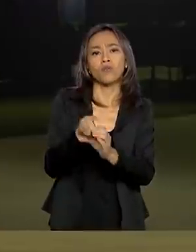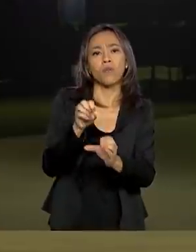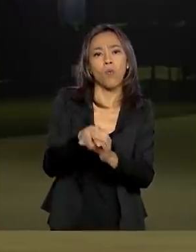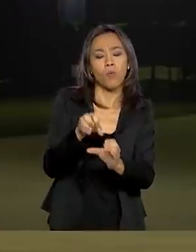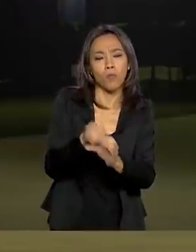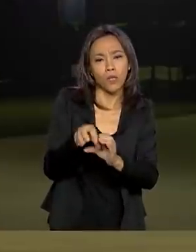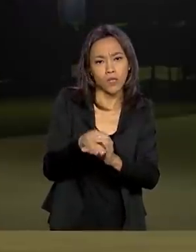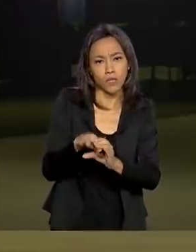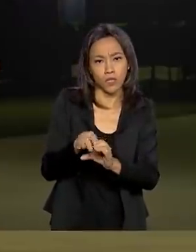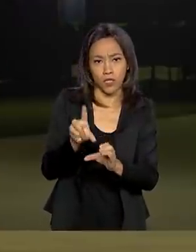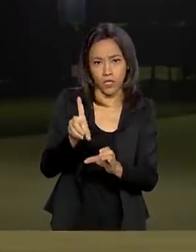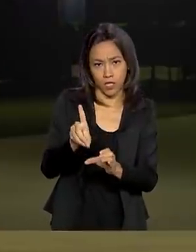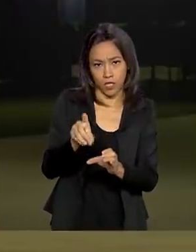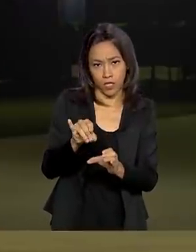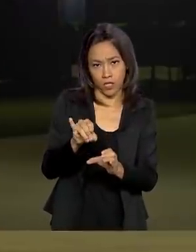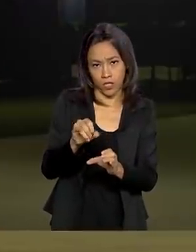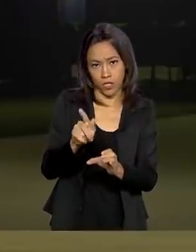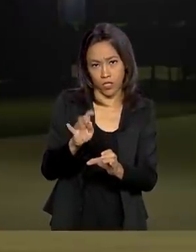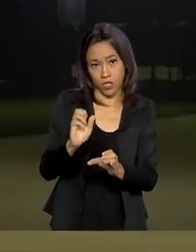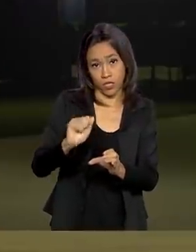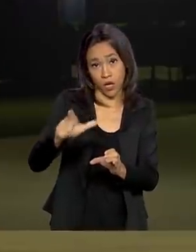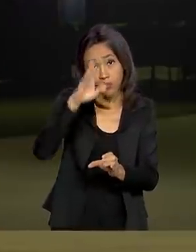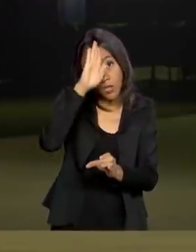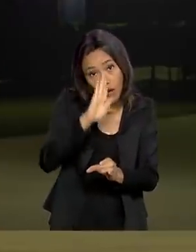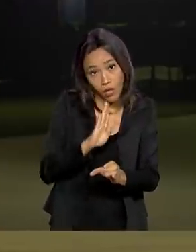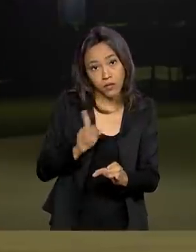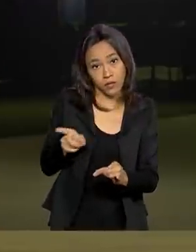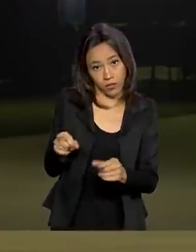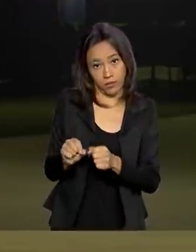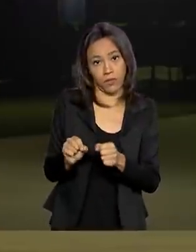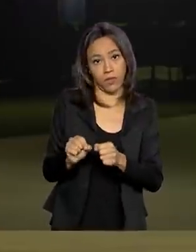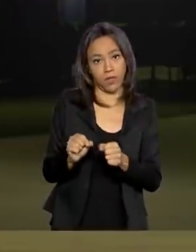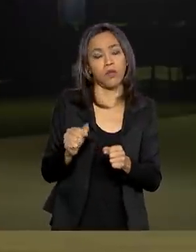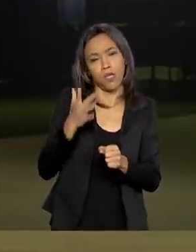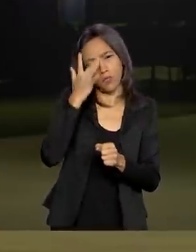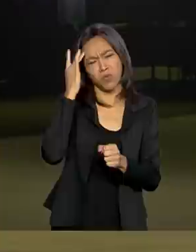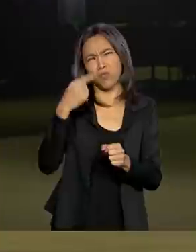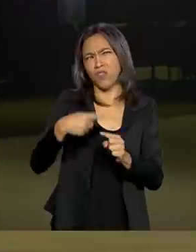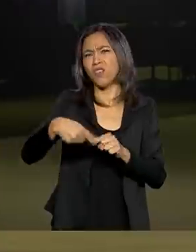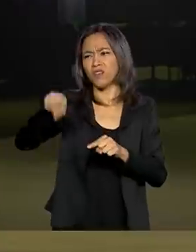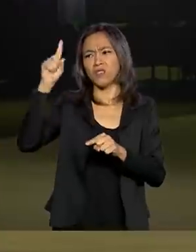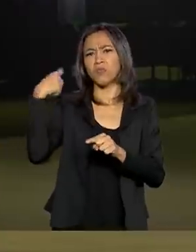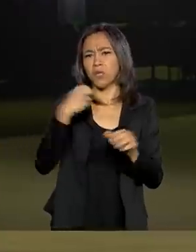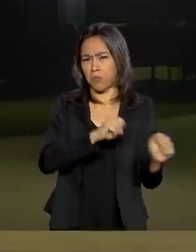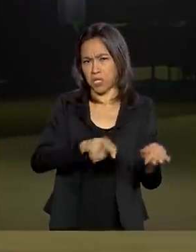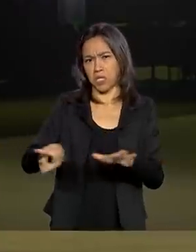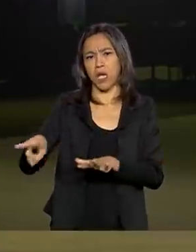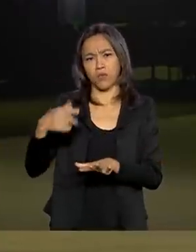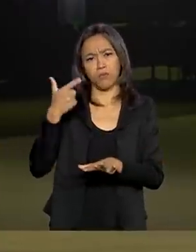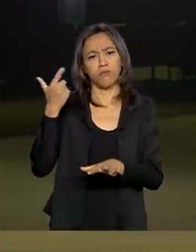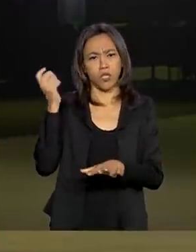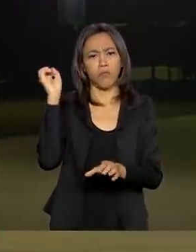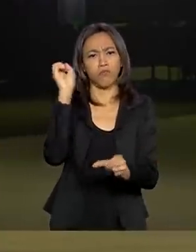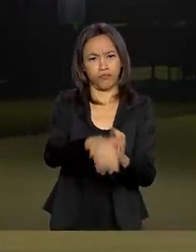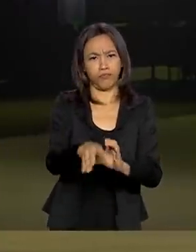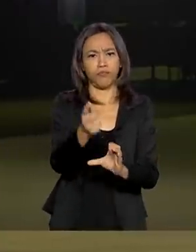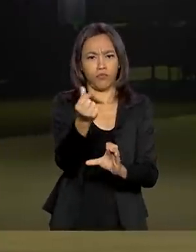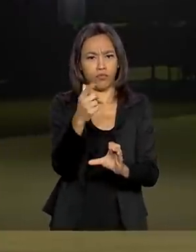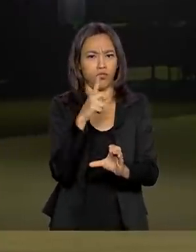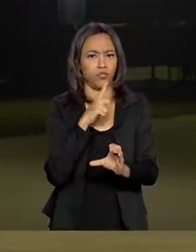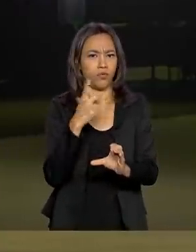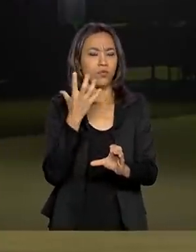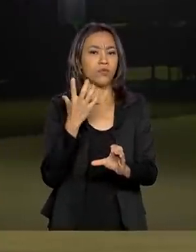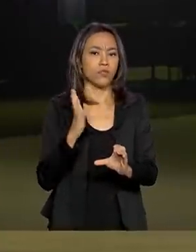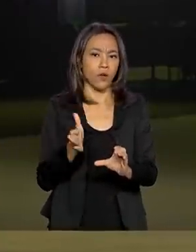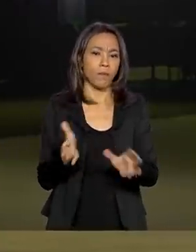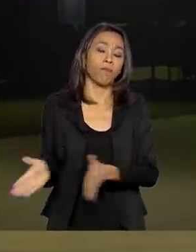feitas na Caixa completamente de graça. E as pessoas já estão, desde a semana passada, operando essas contas. Bom, nós